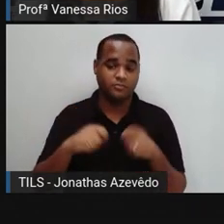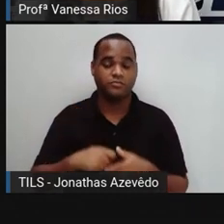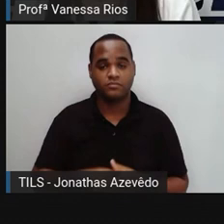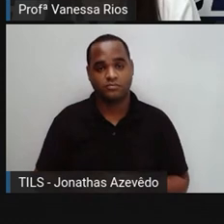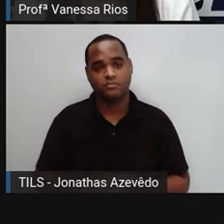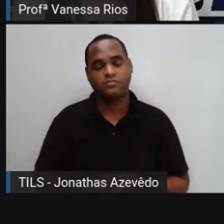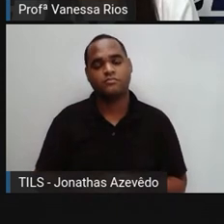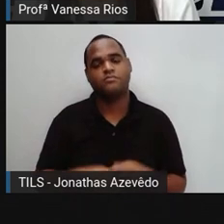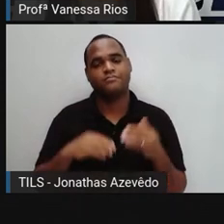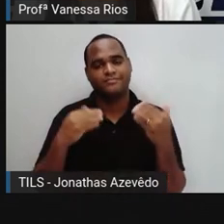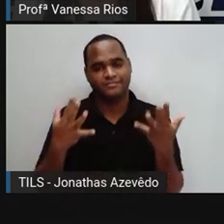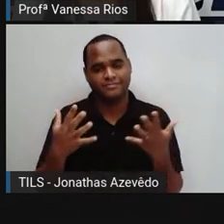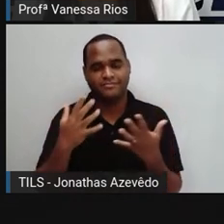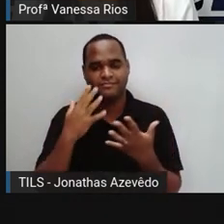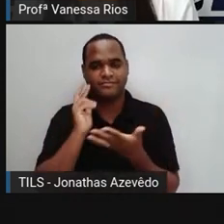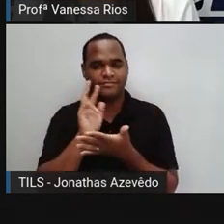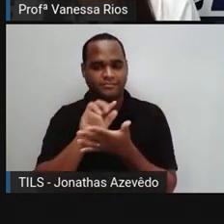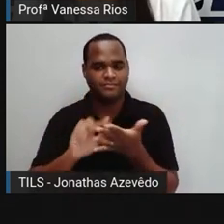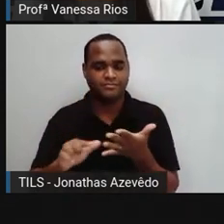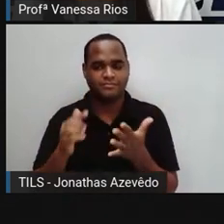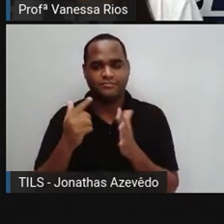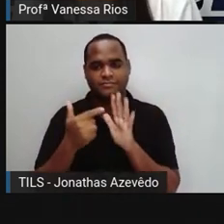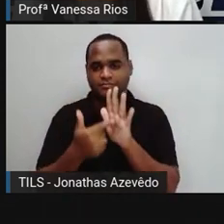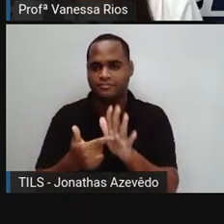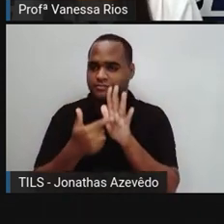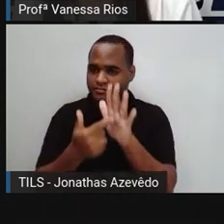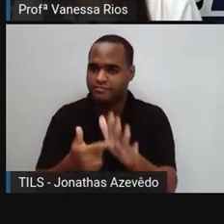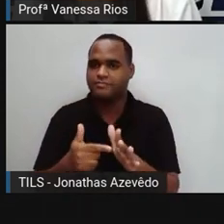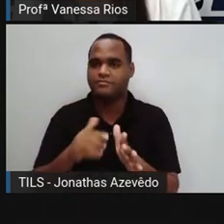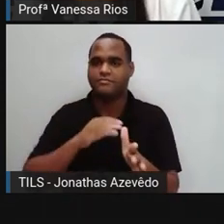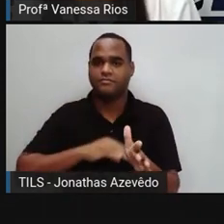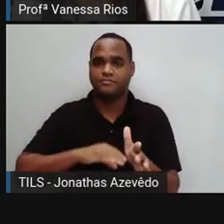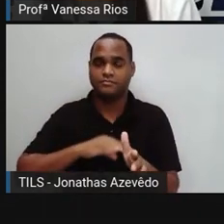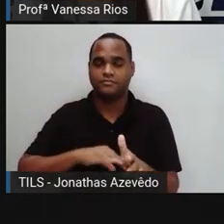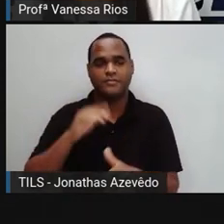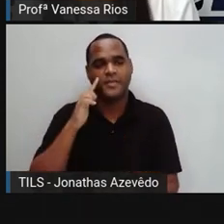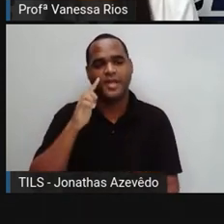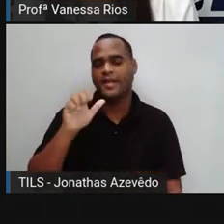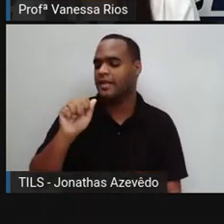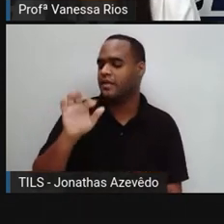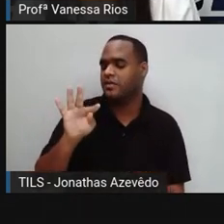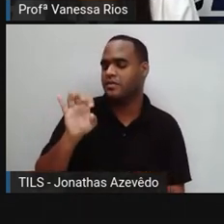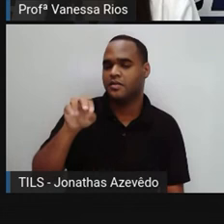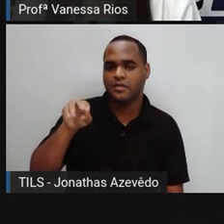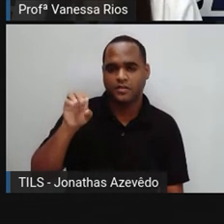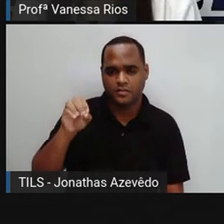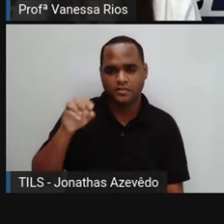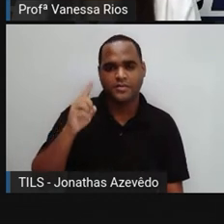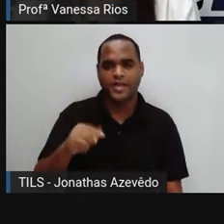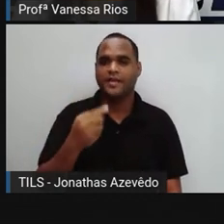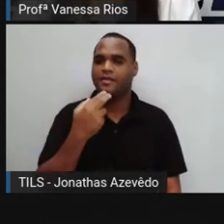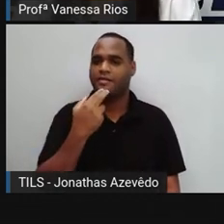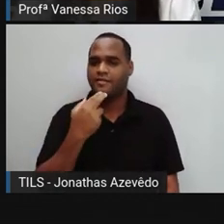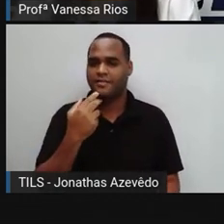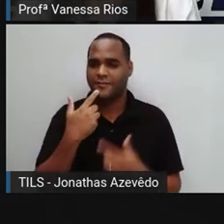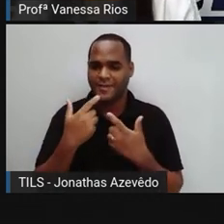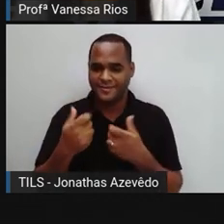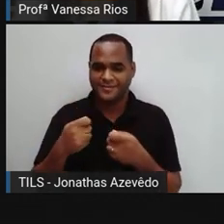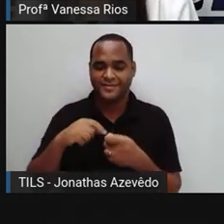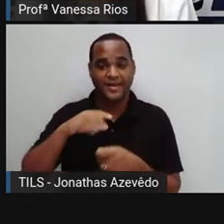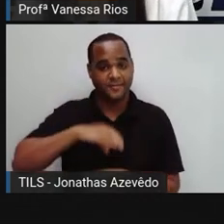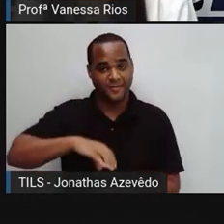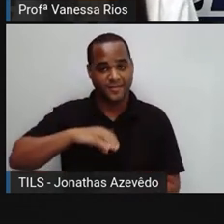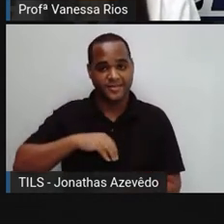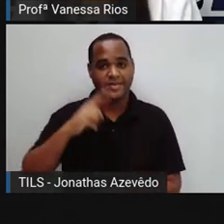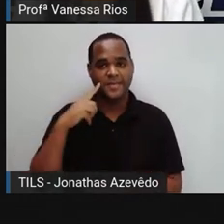Então, o alfabeto de representação gráfica da língua portuguesa é o latino porque a nossa língua portuguesa ela